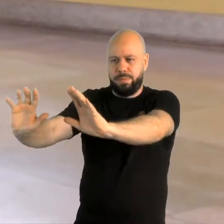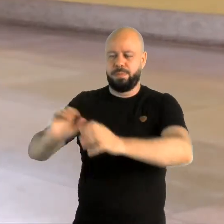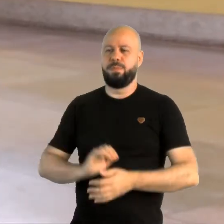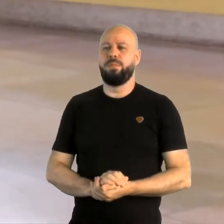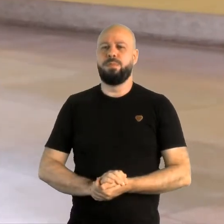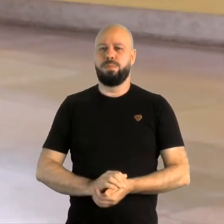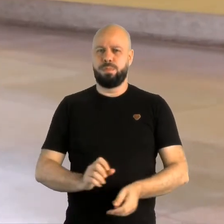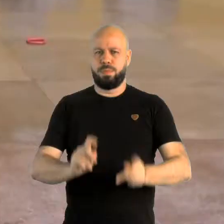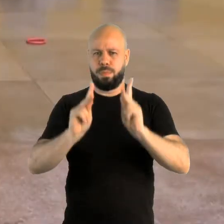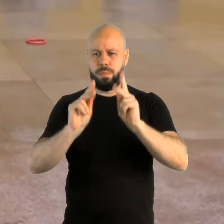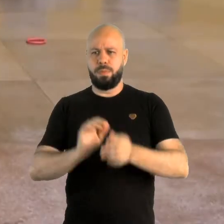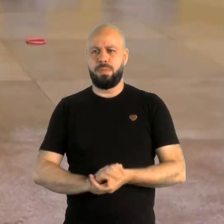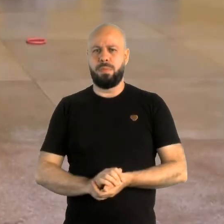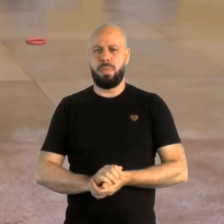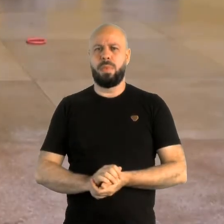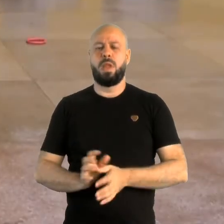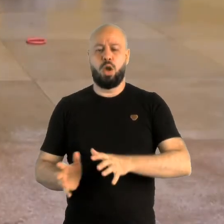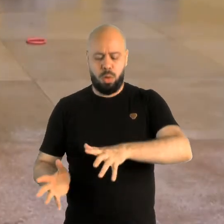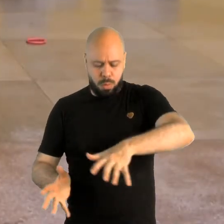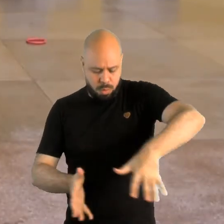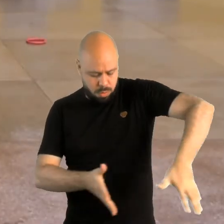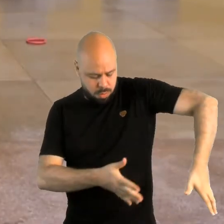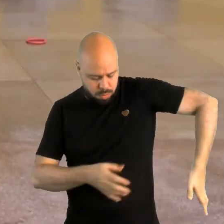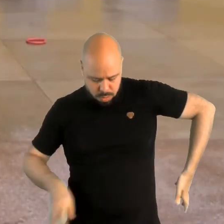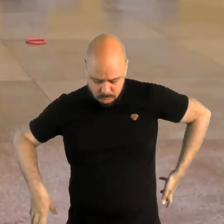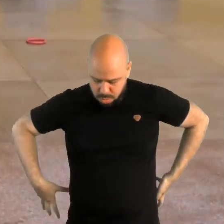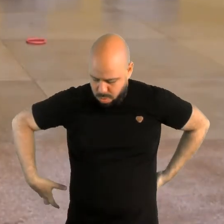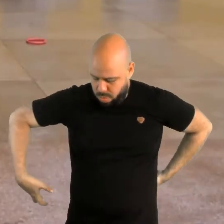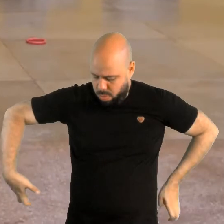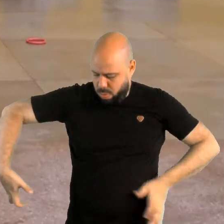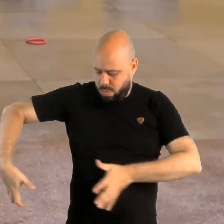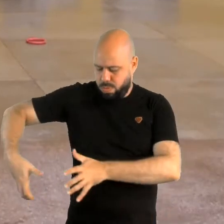Ok? Girei para o outro lado, cintura,